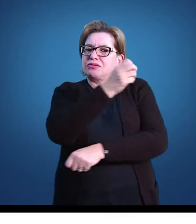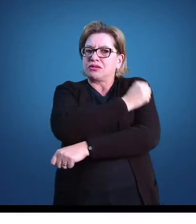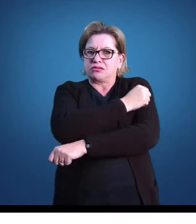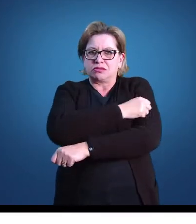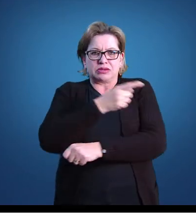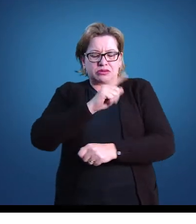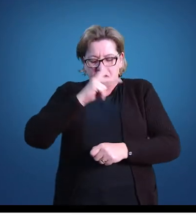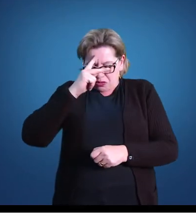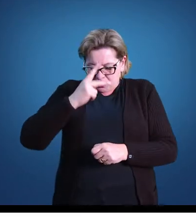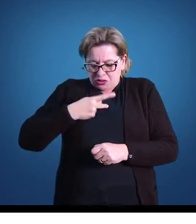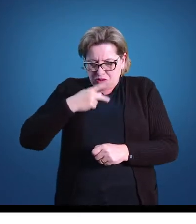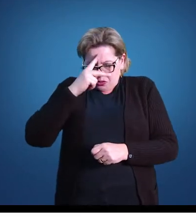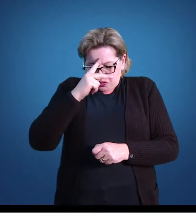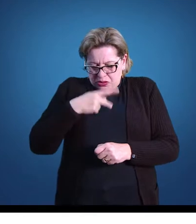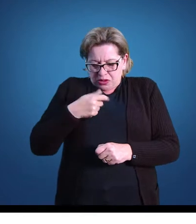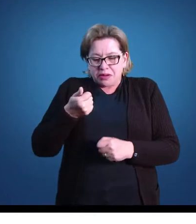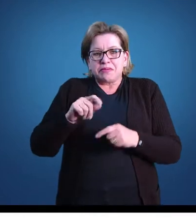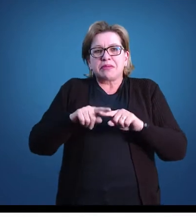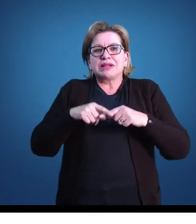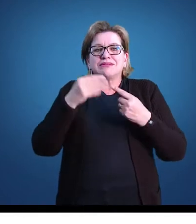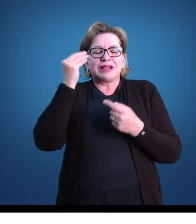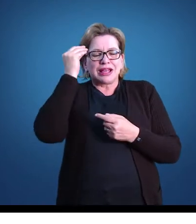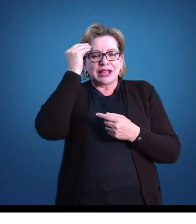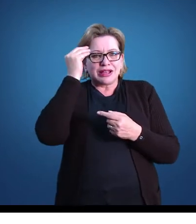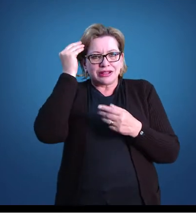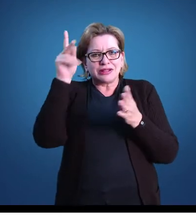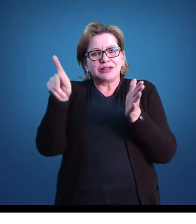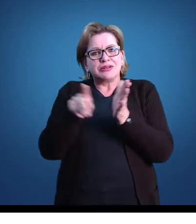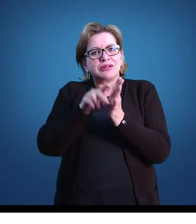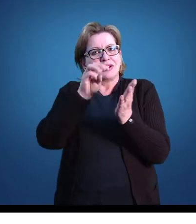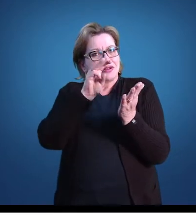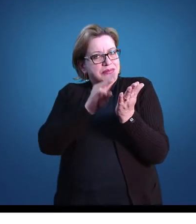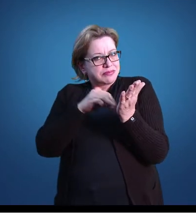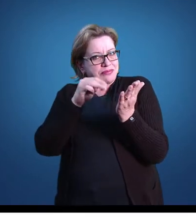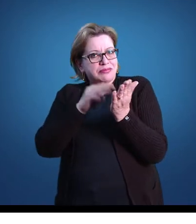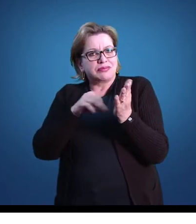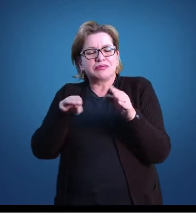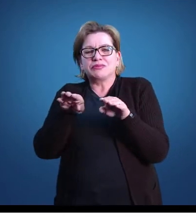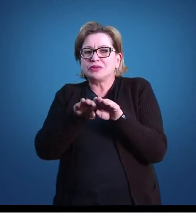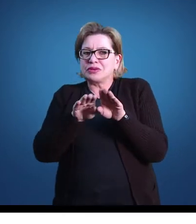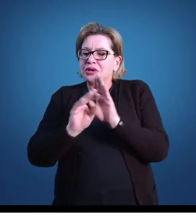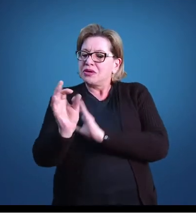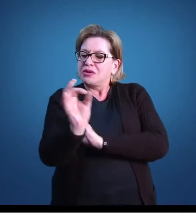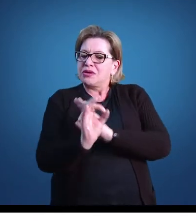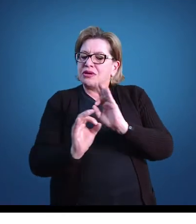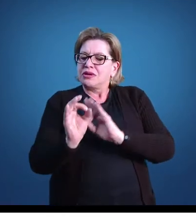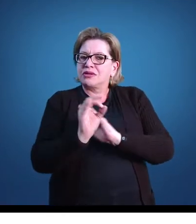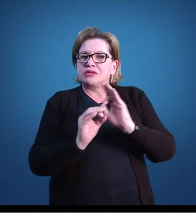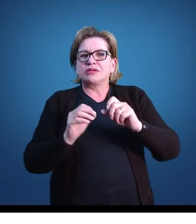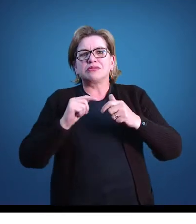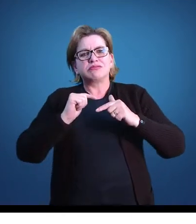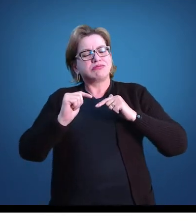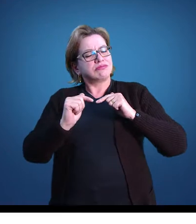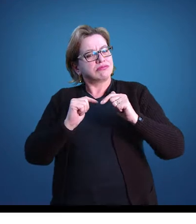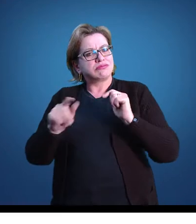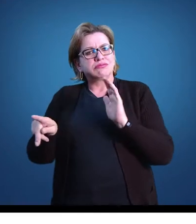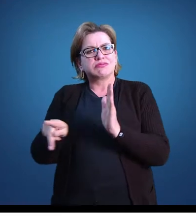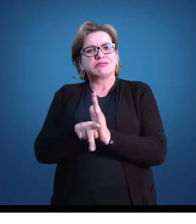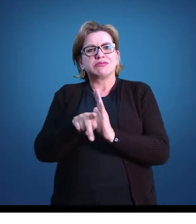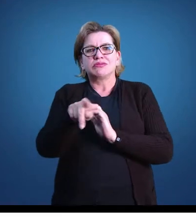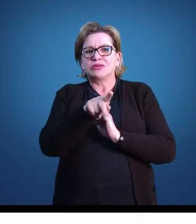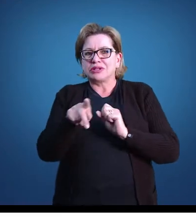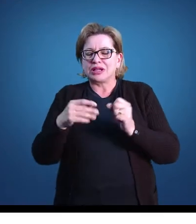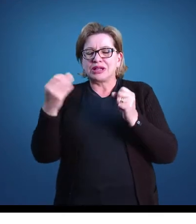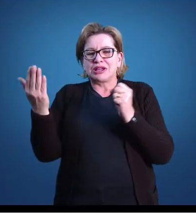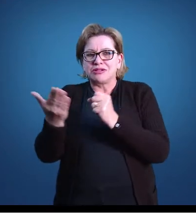como autoavaliação, mas como reflexão sobre a metodologia e organização do processo de trabalho, dando subsídios para o